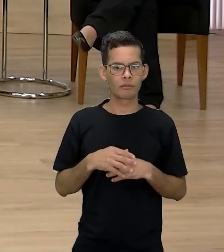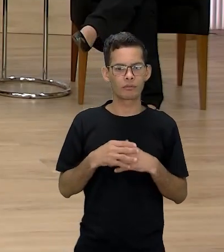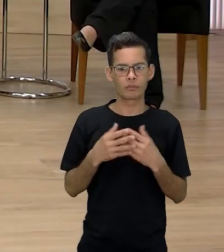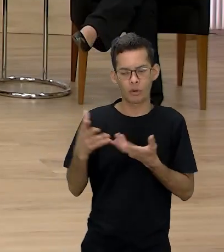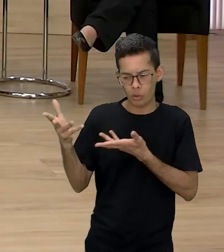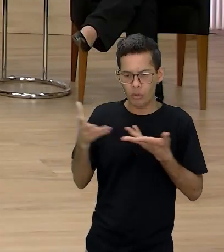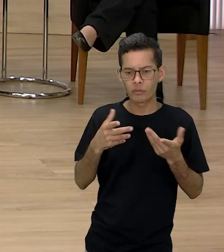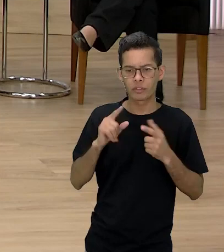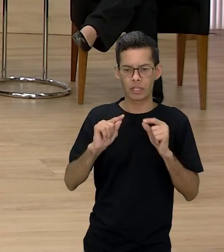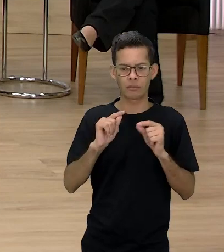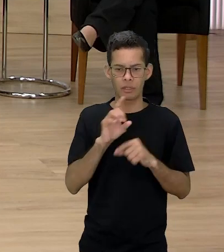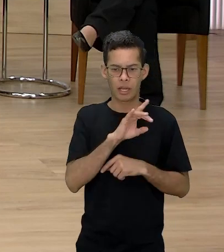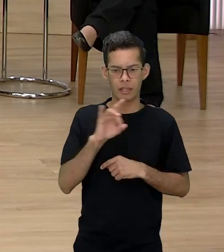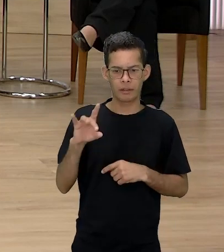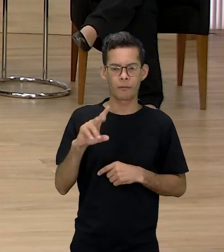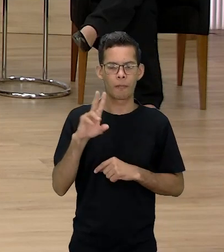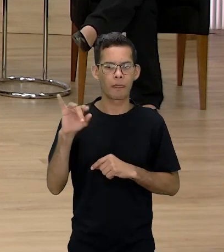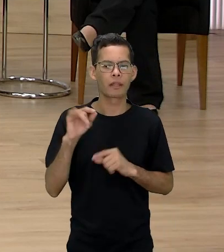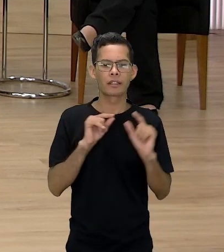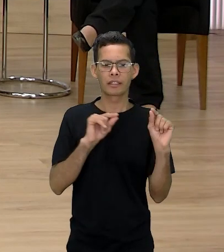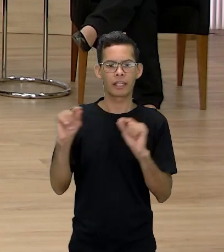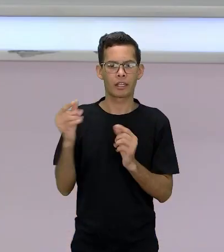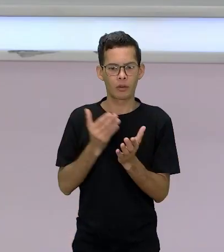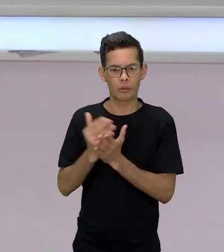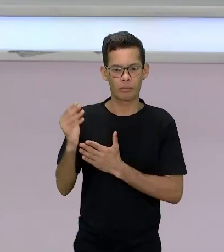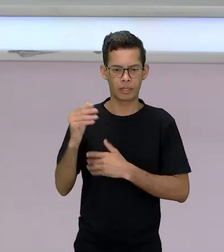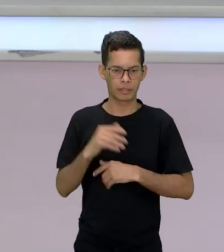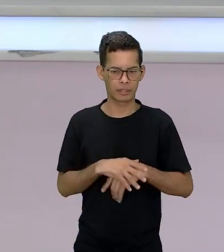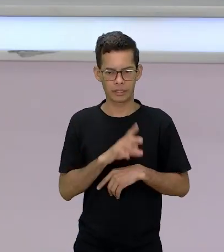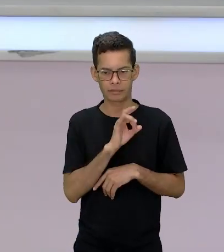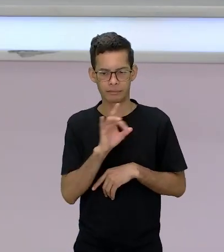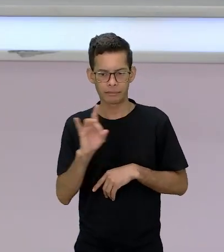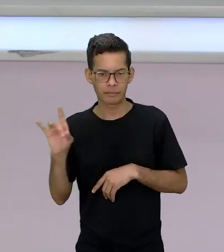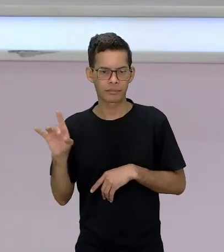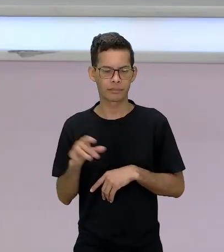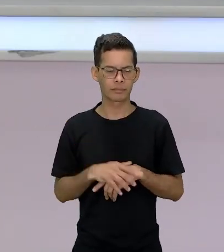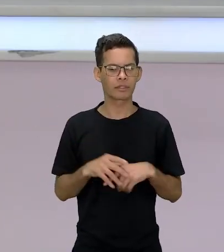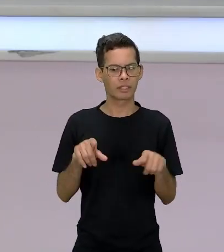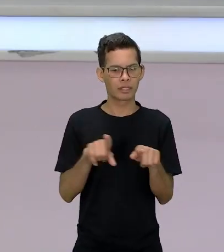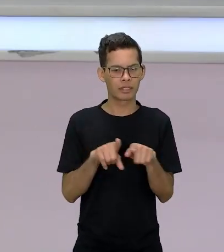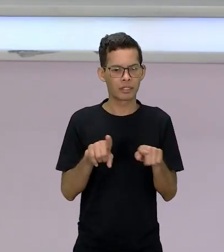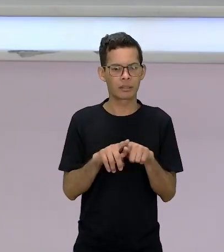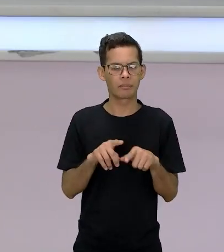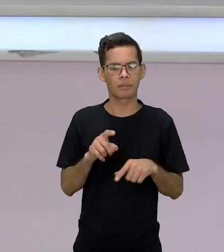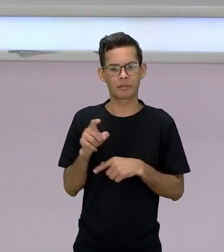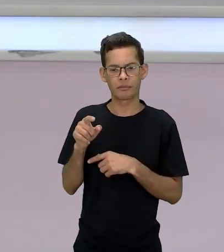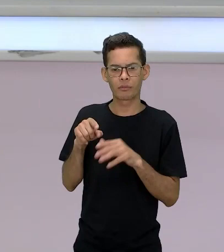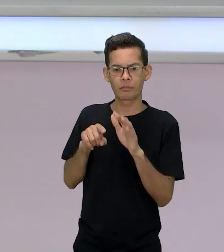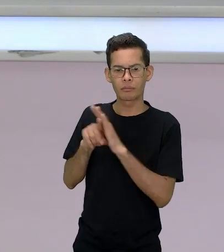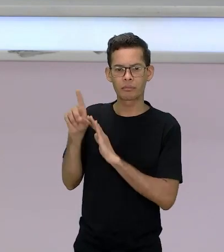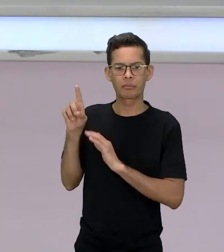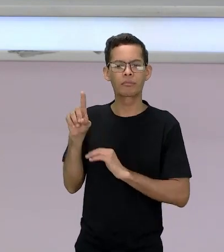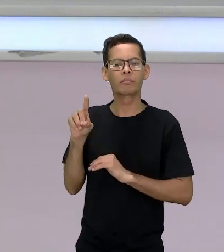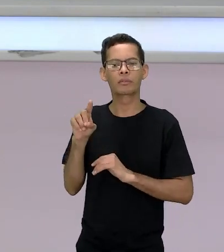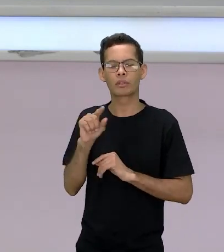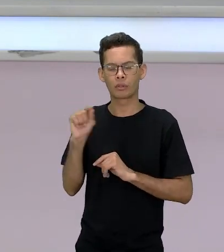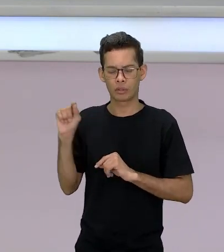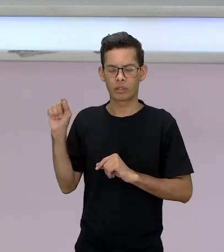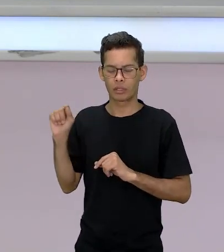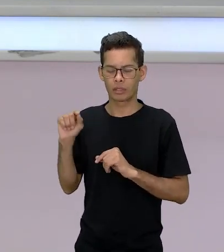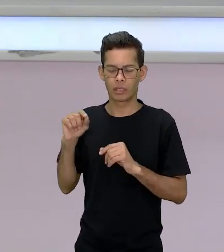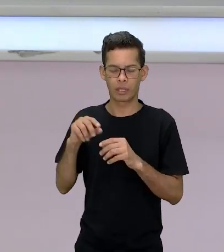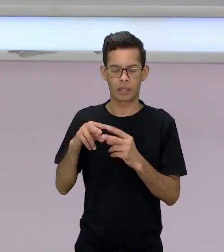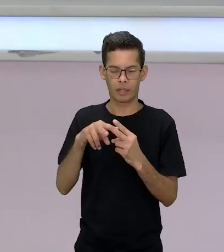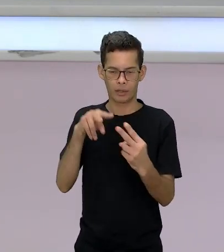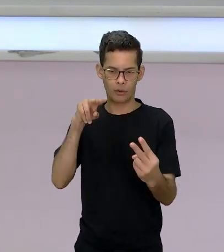convidados que estão aqui, quem quer iniciar, e vou ver também com as convidadas